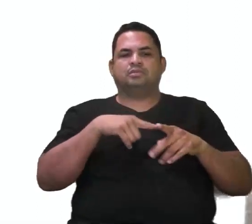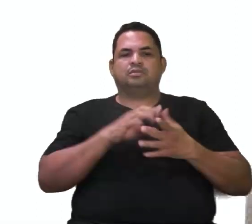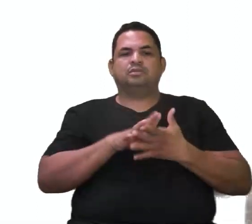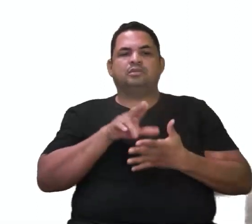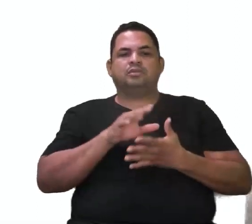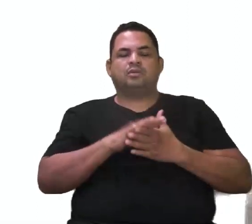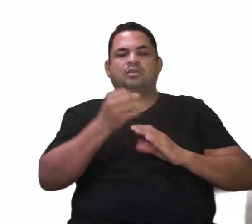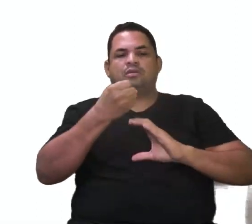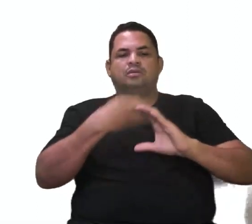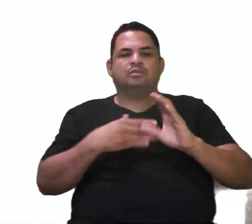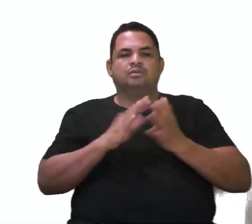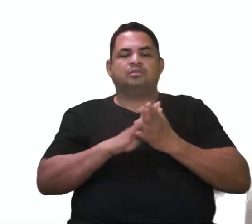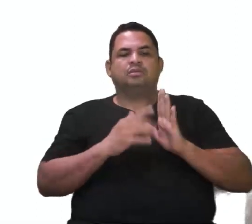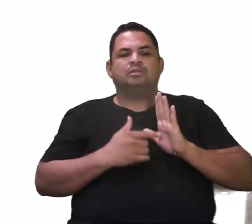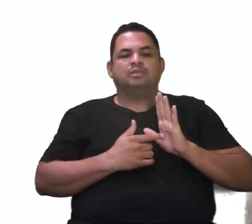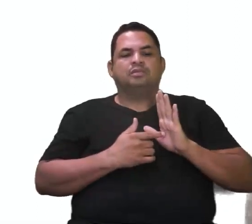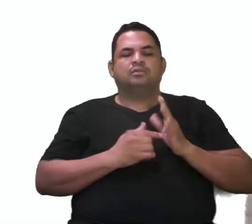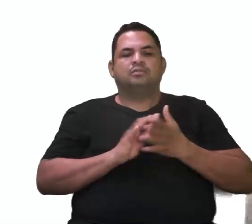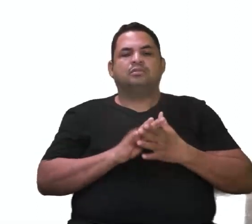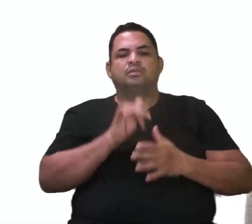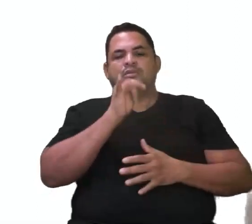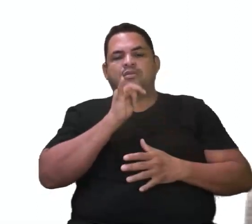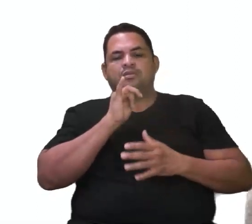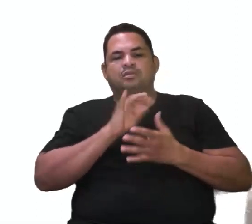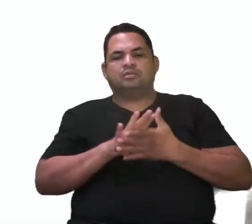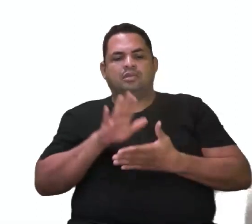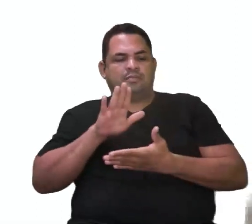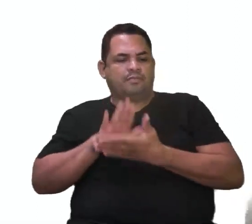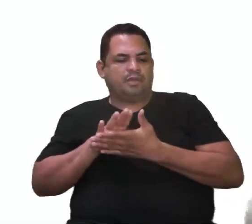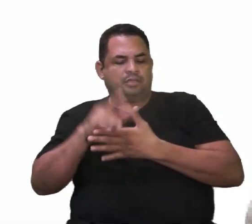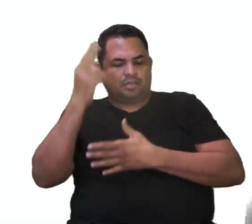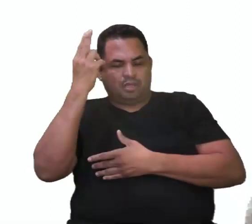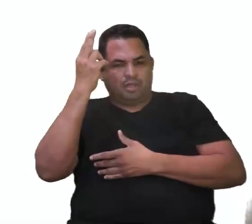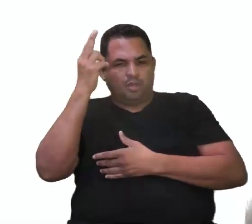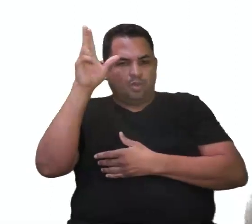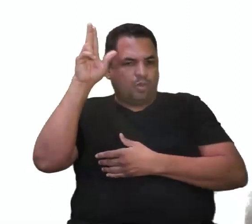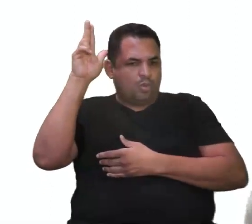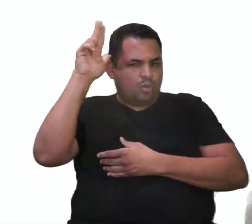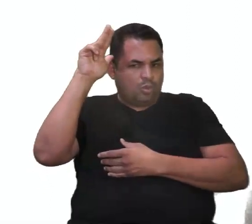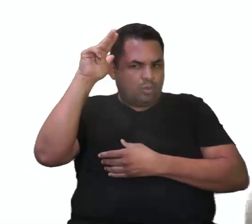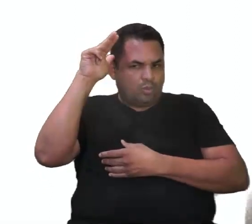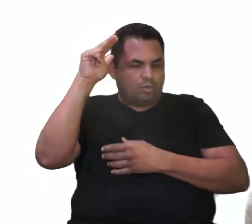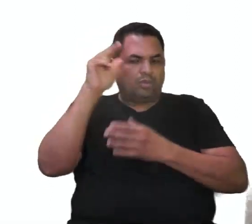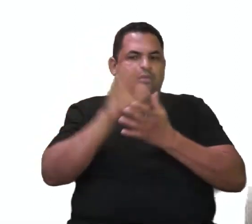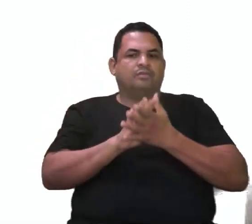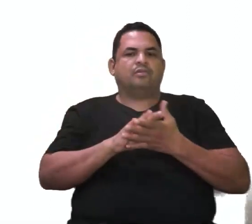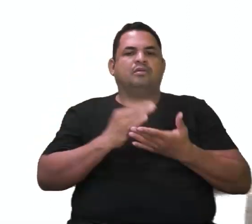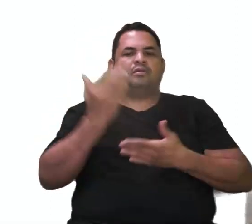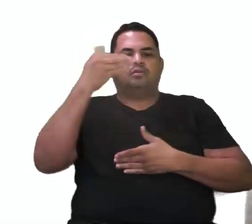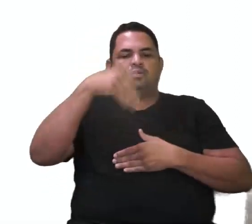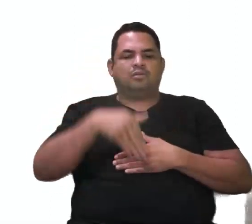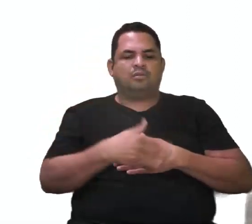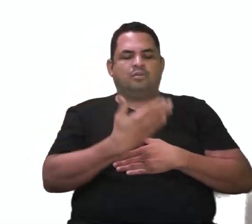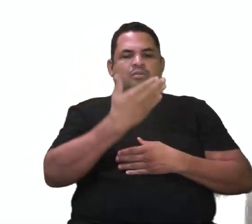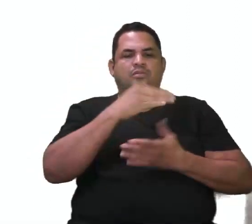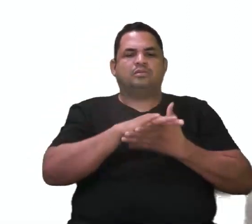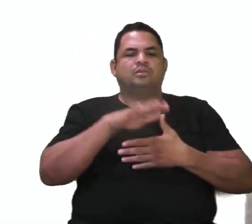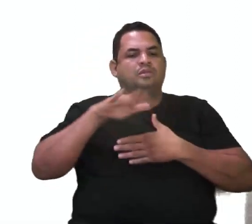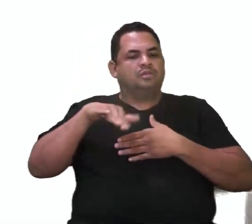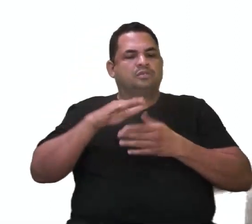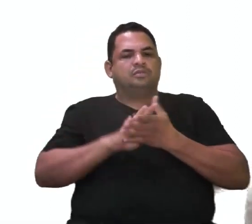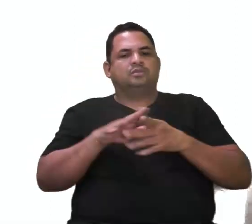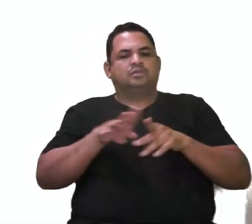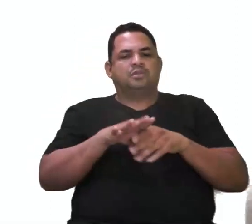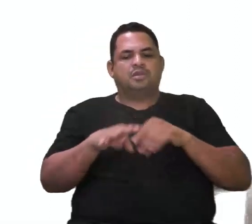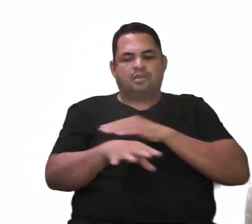função. E a gente deu o exemplo da pata do cavalo, a pata dianteira do golfinho, a nadadeira do golfinho, e o braço do ser humano, que não